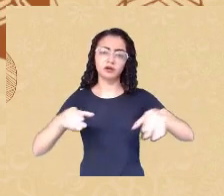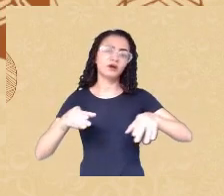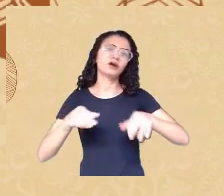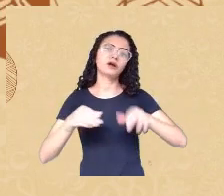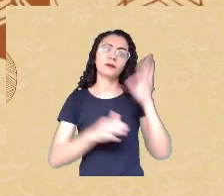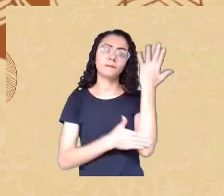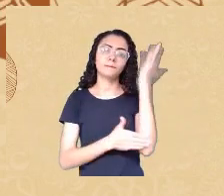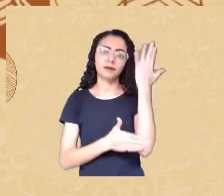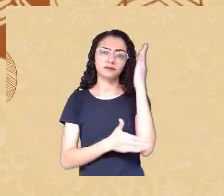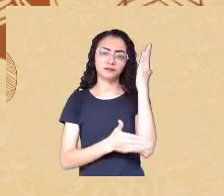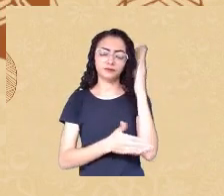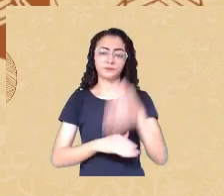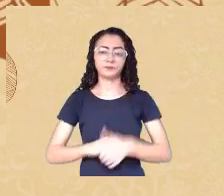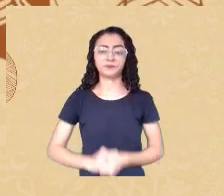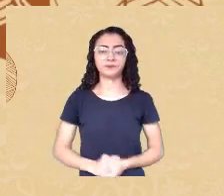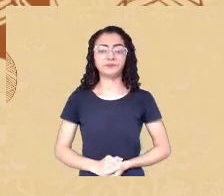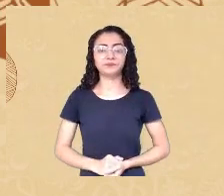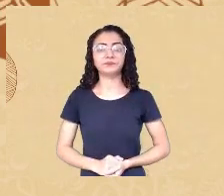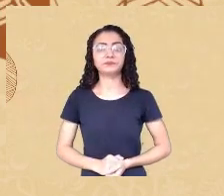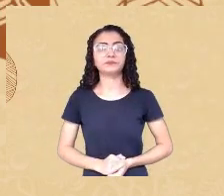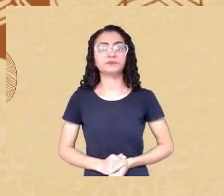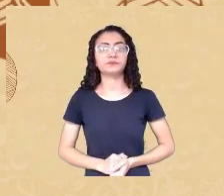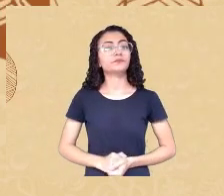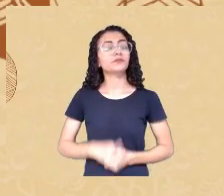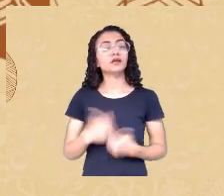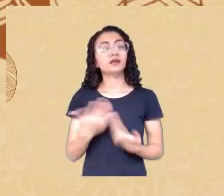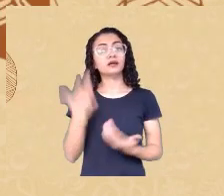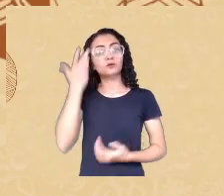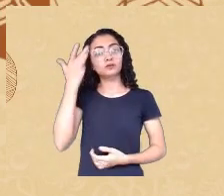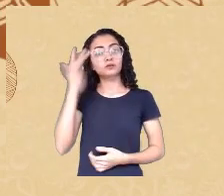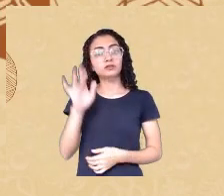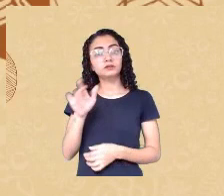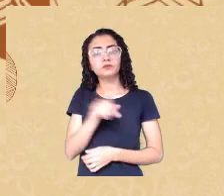Eu vou, não sei se a professora Flávia já entrou.